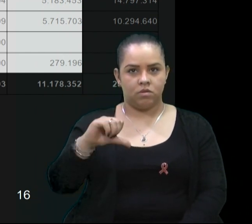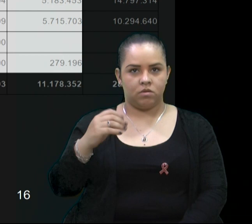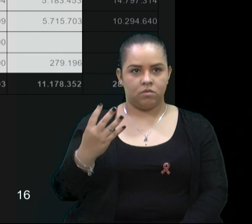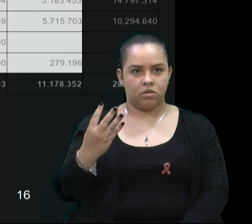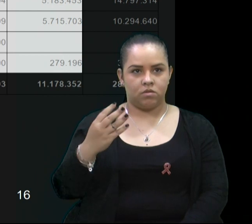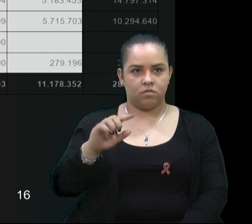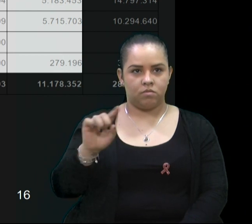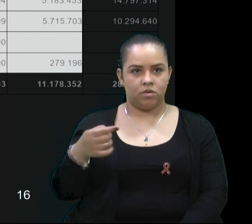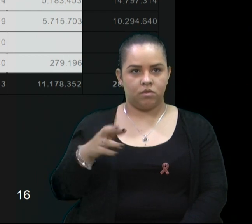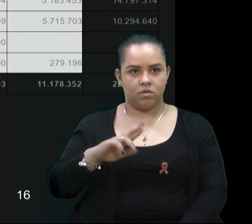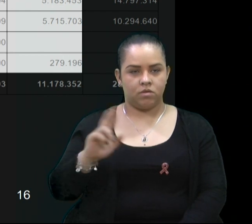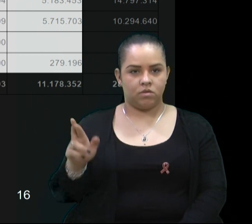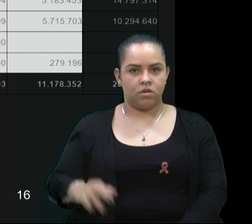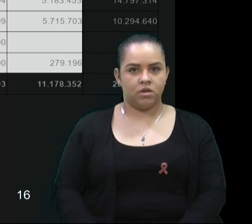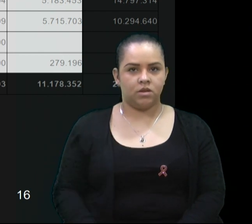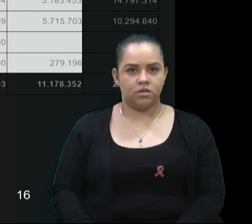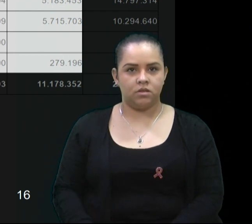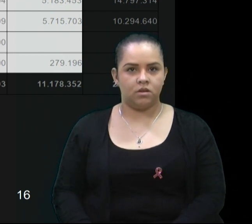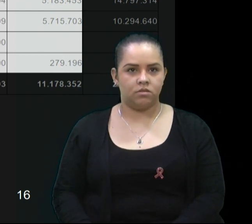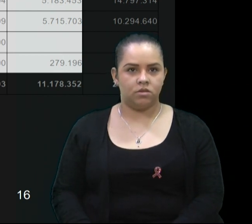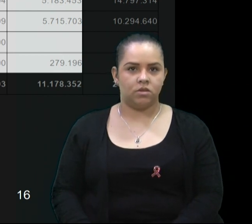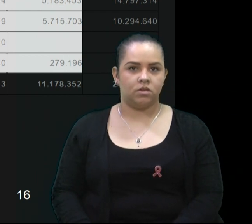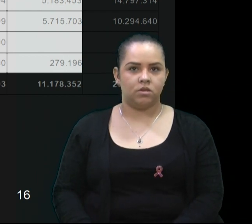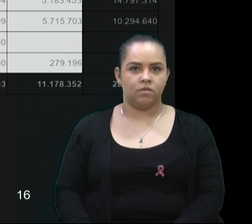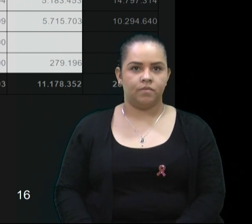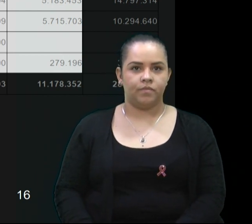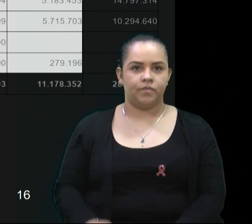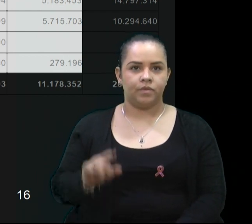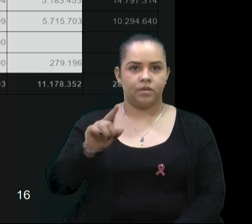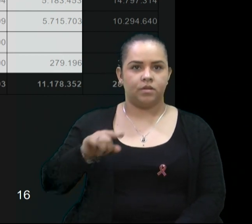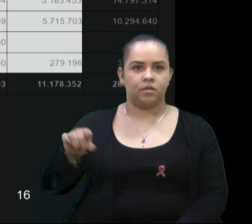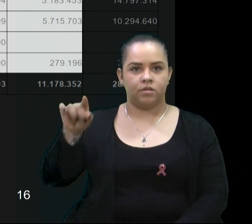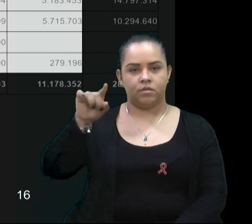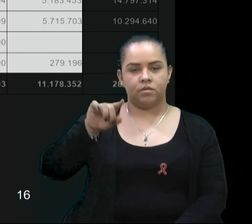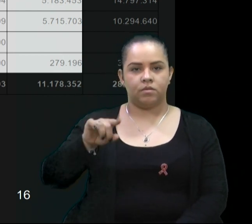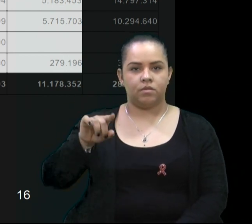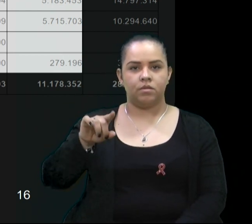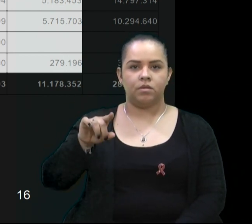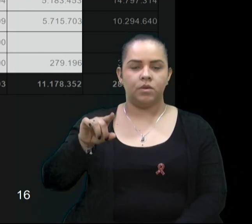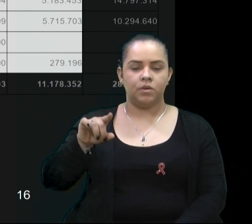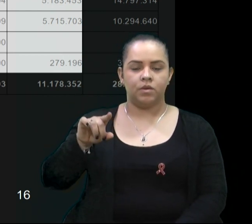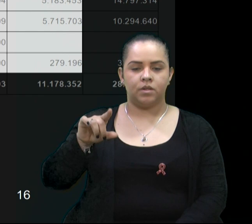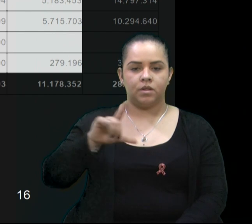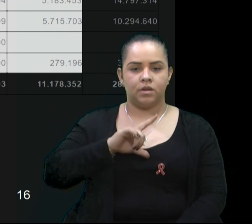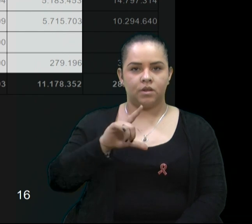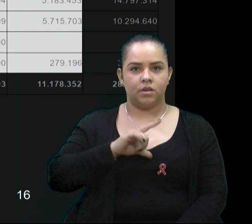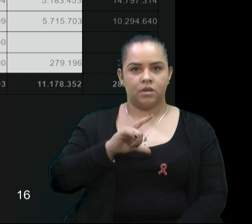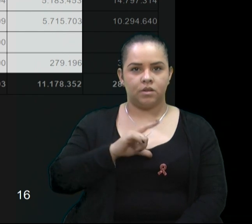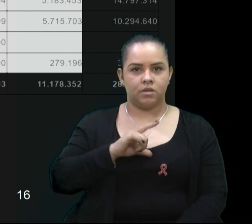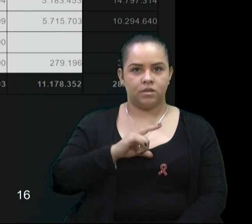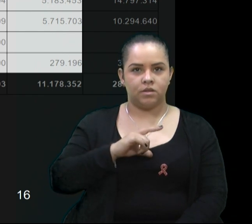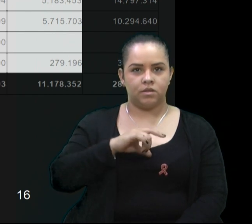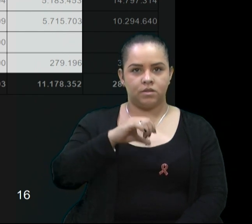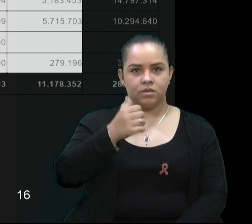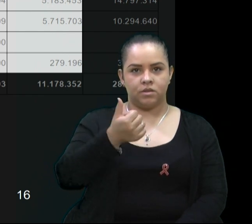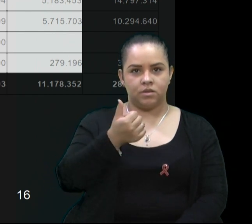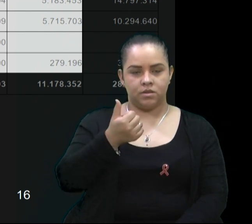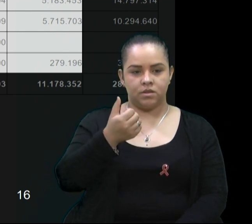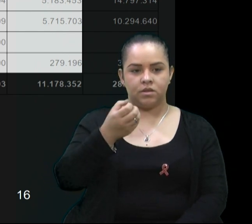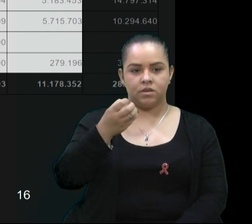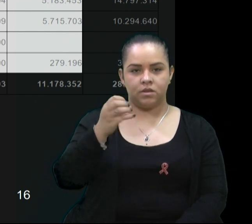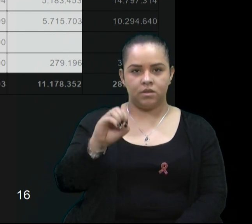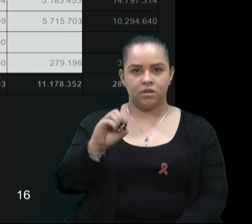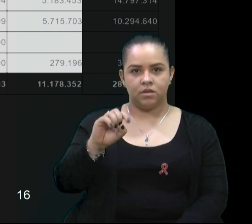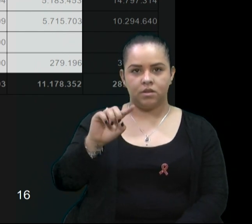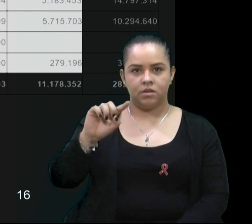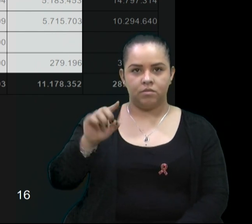,00. Círculo Operário, teve uma despesa de R 60.000,00,